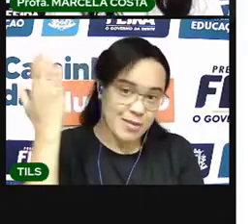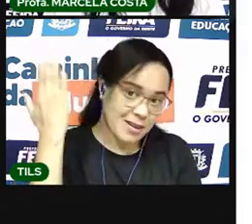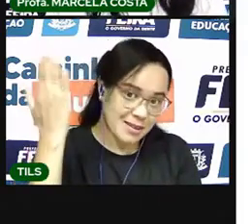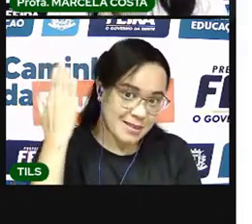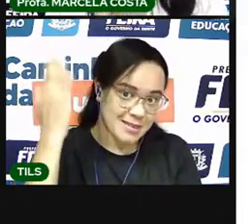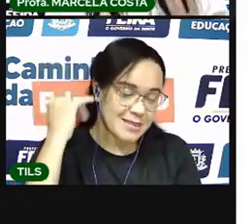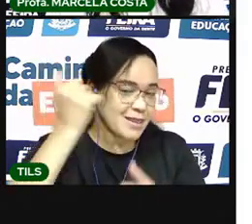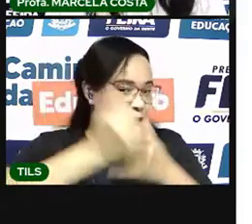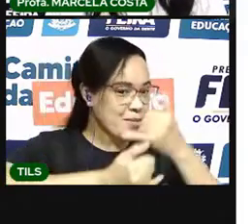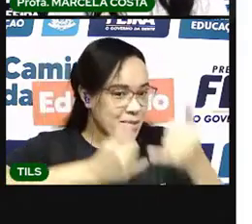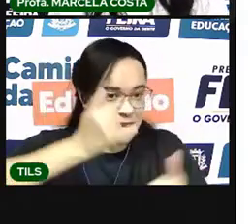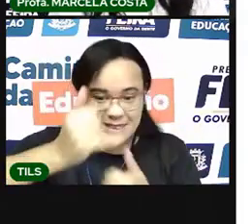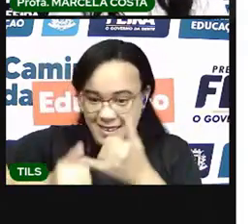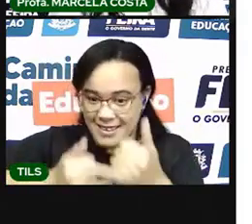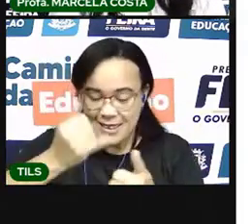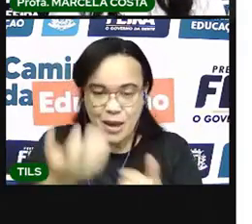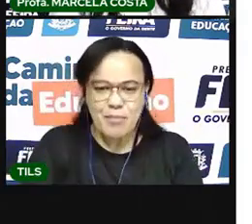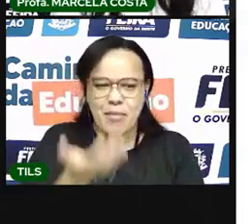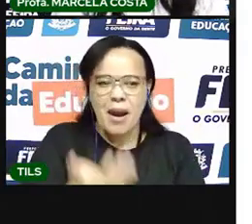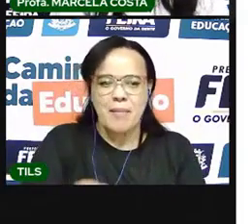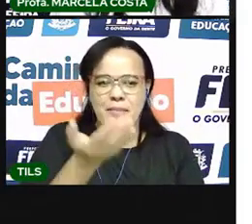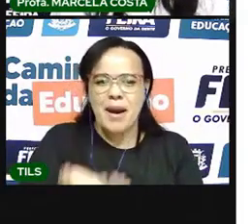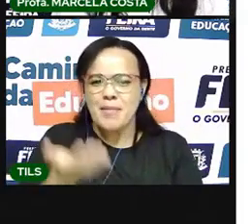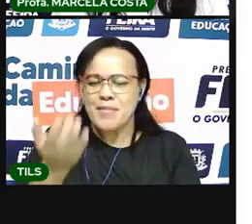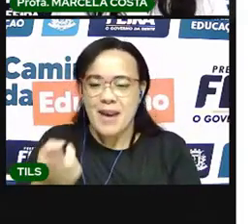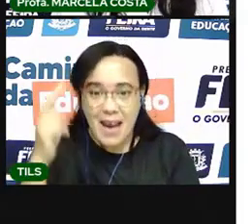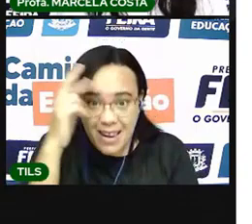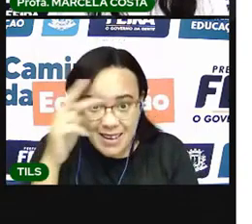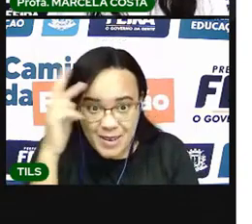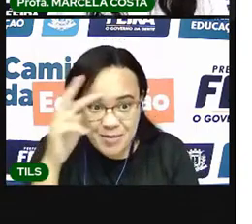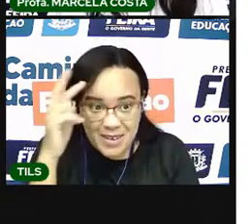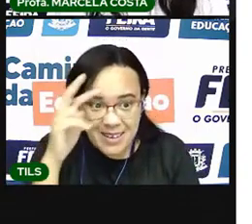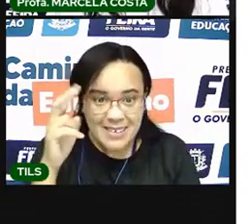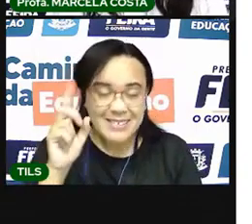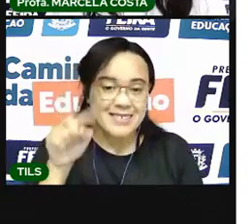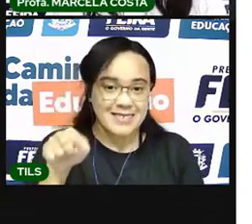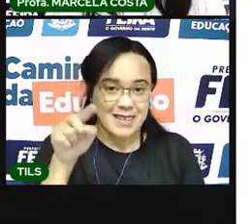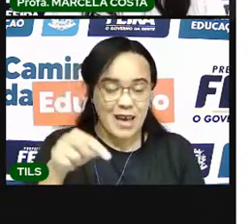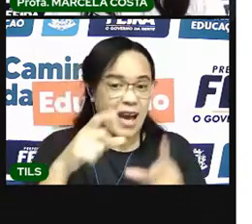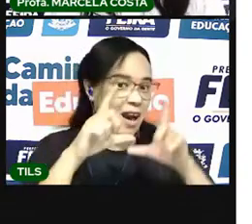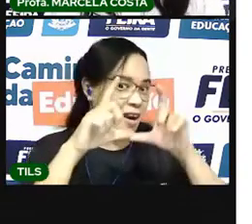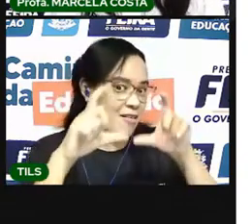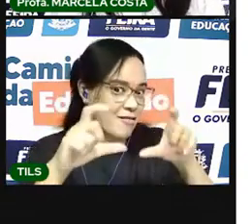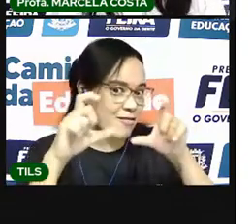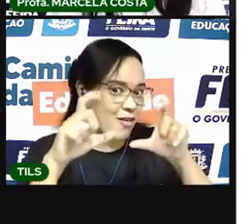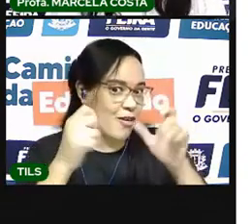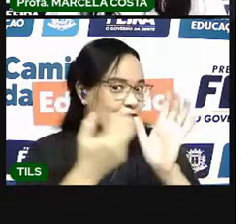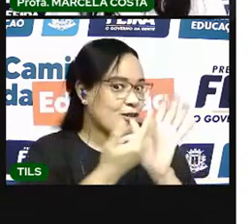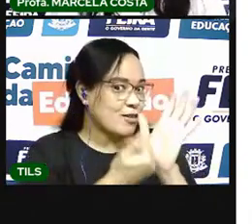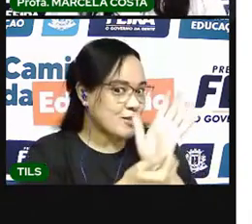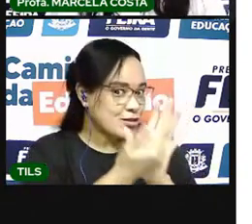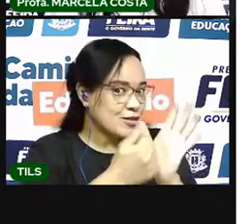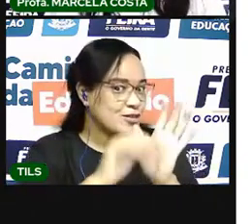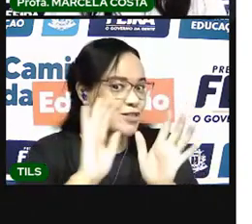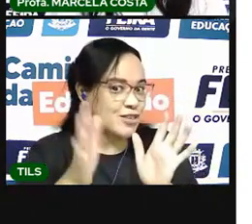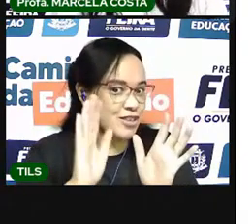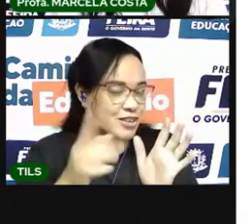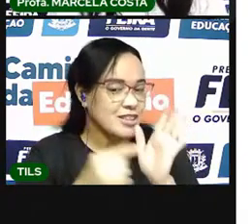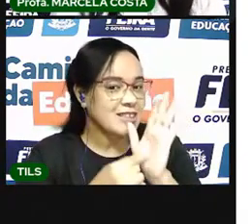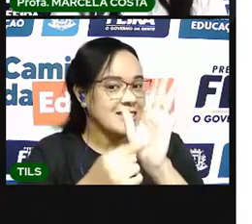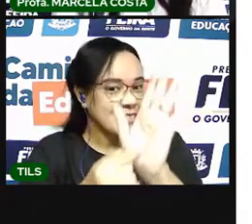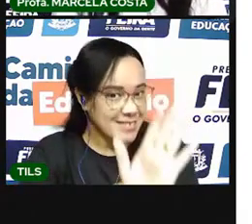brinquedo que a gente joga para cima, né? Que está lá naquela imagem inicial da nossa apresentação.